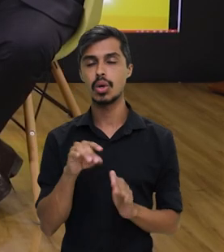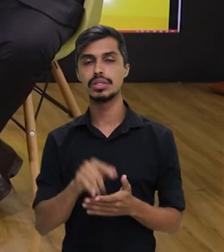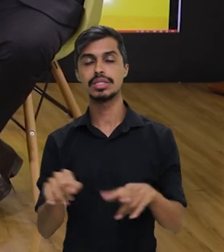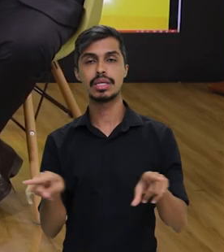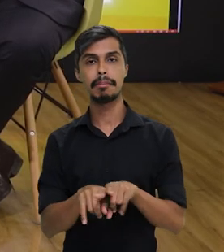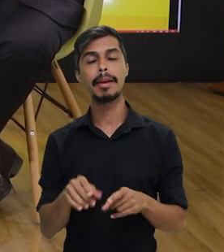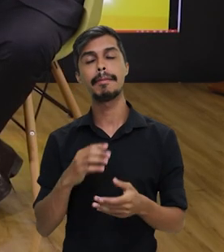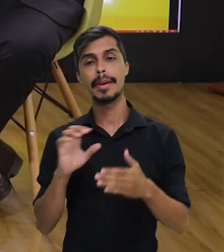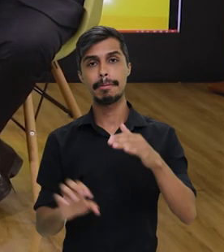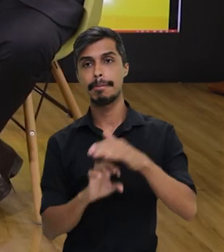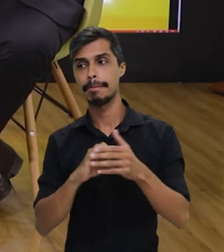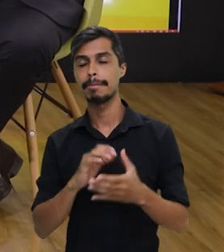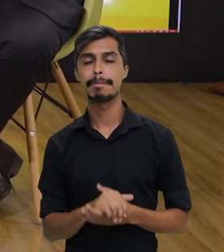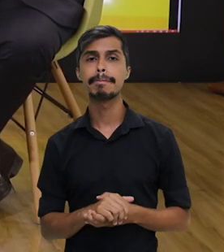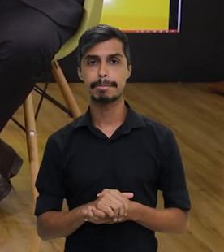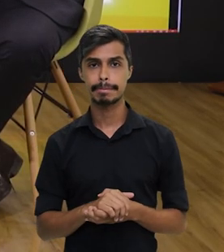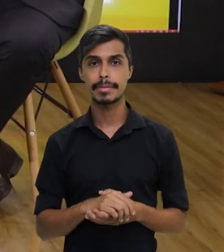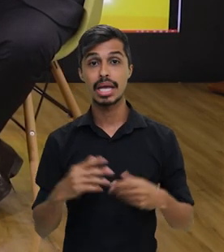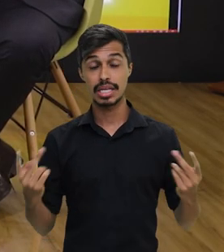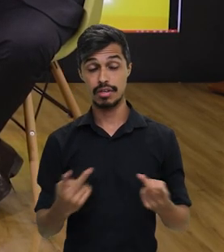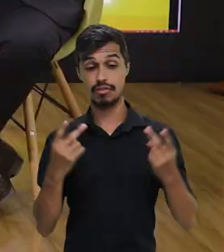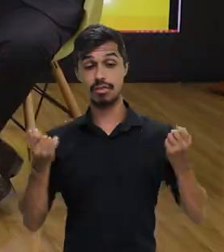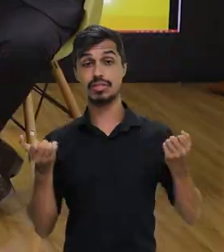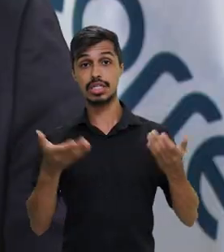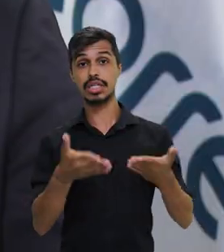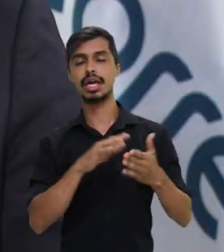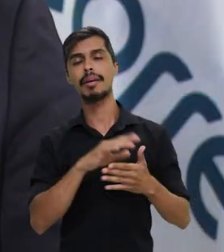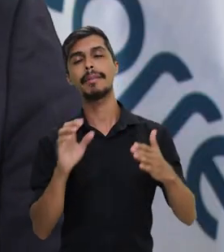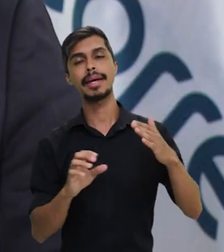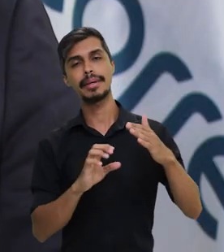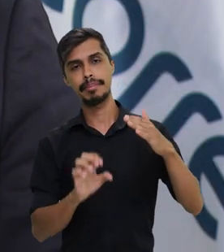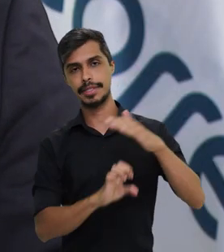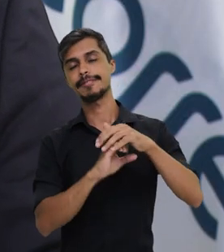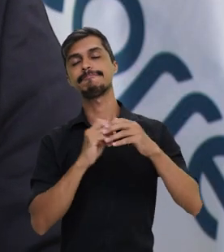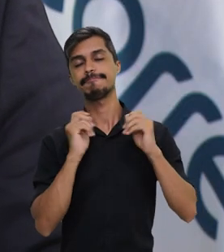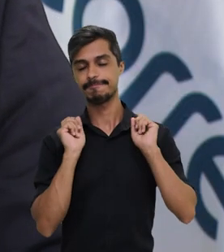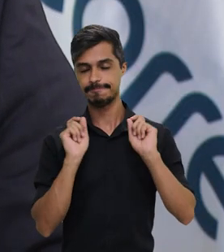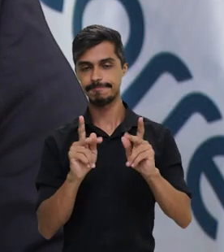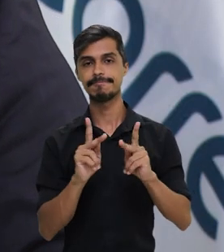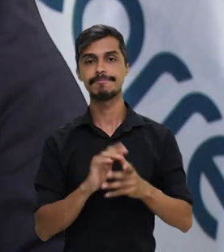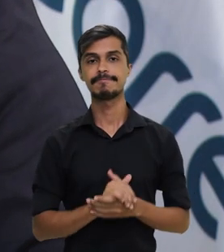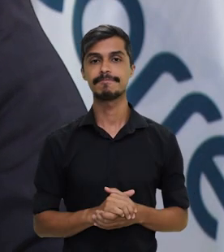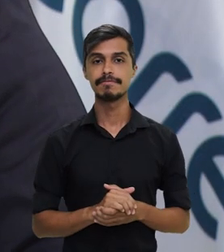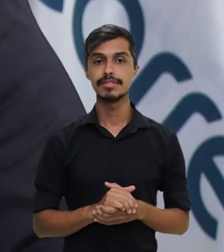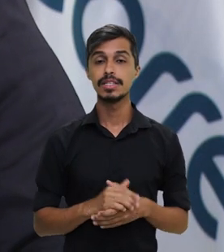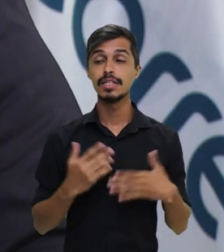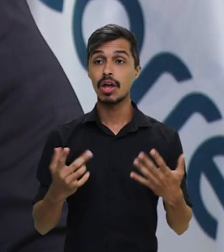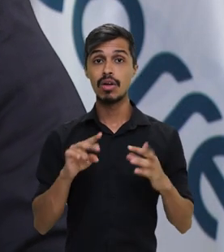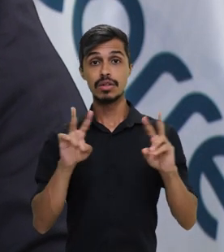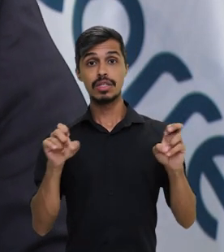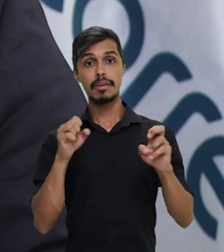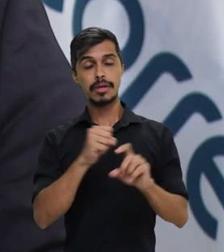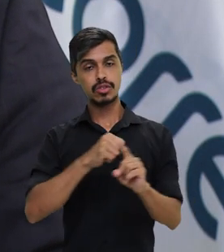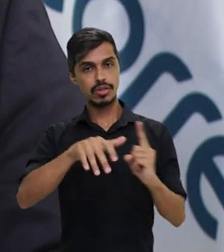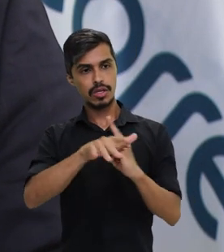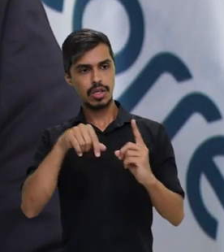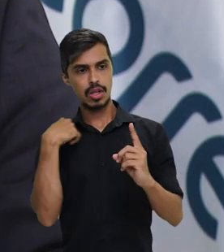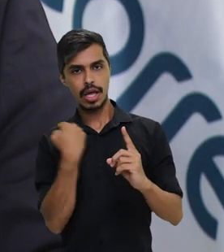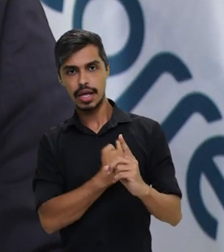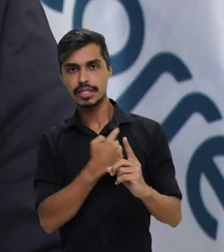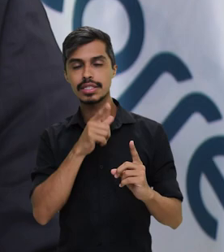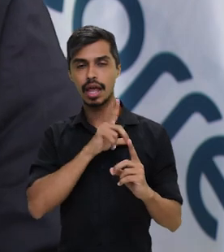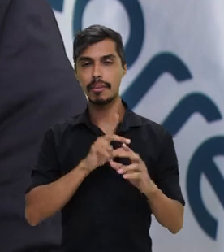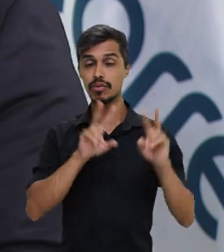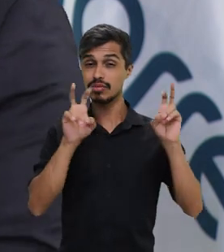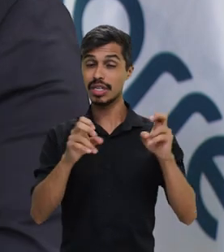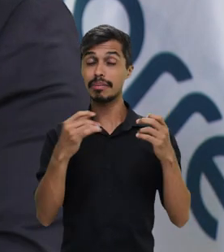empresa, para a própria valorização da empresa. Então, sobre o social, nós temos também uma